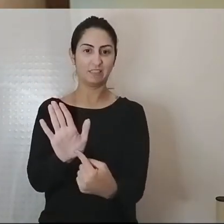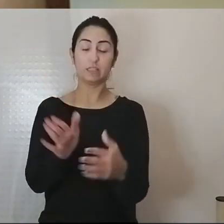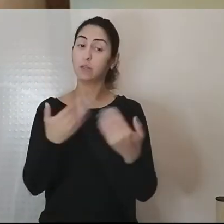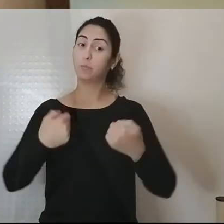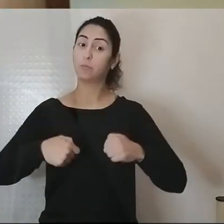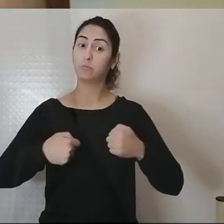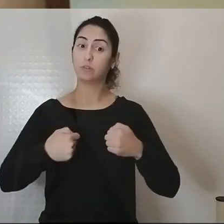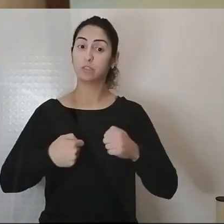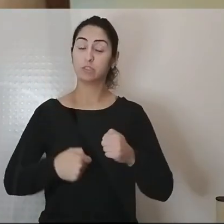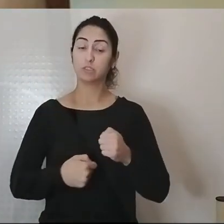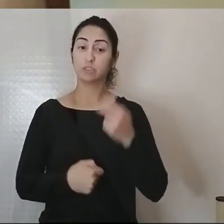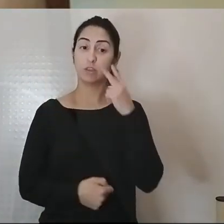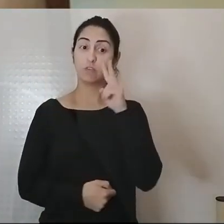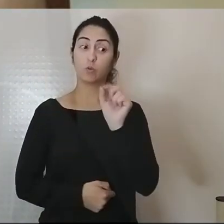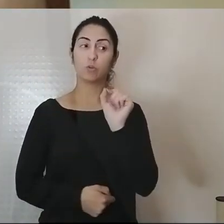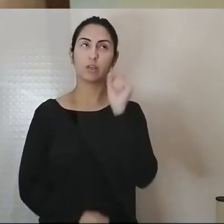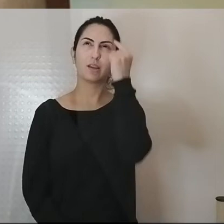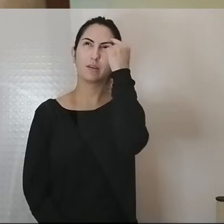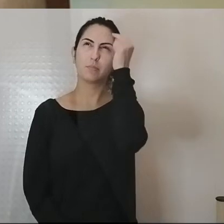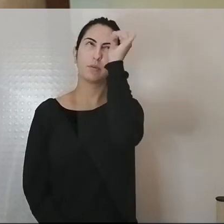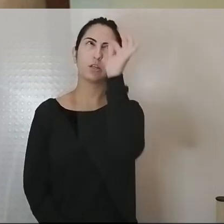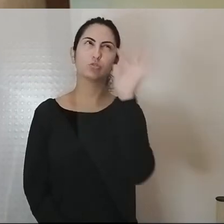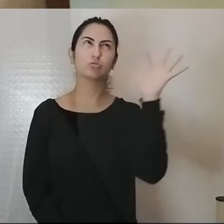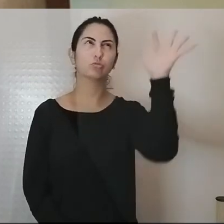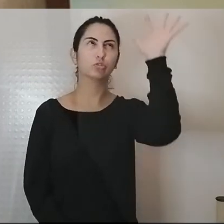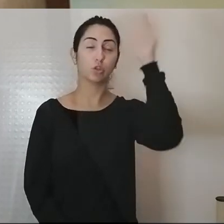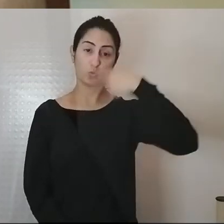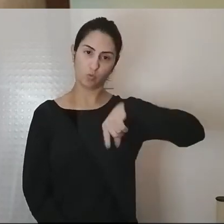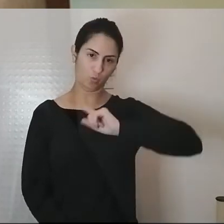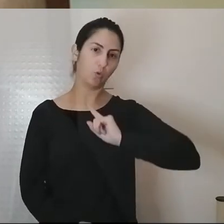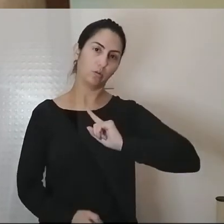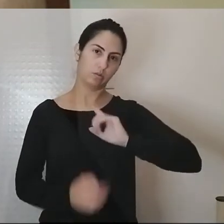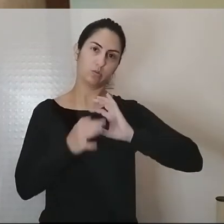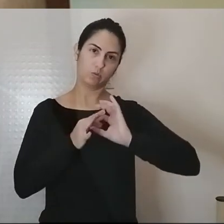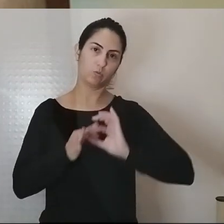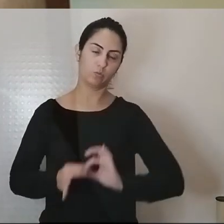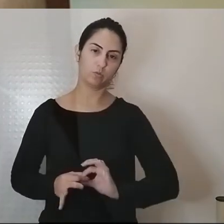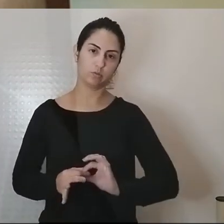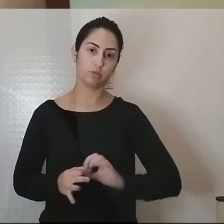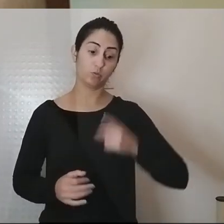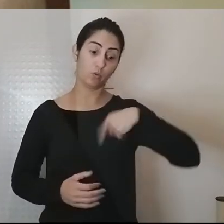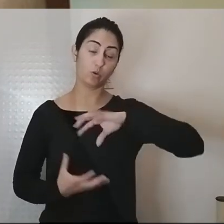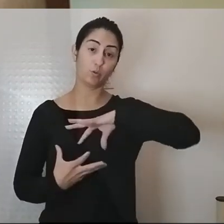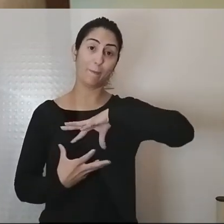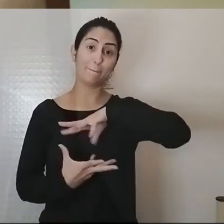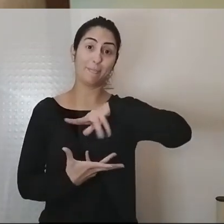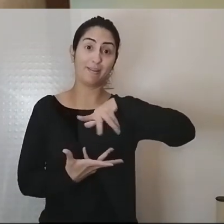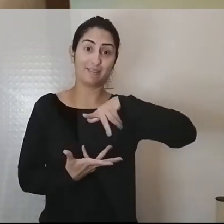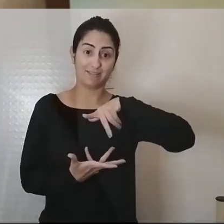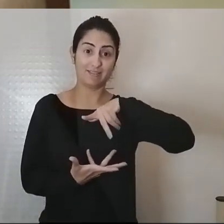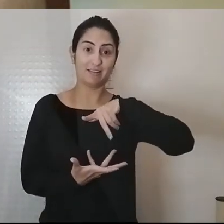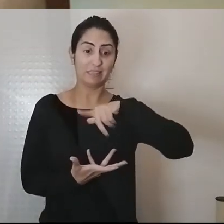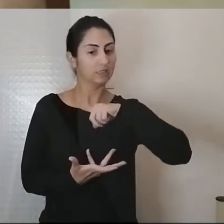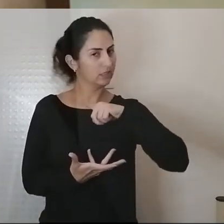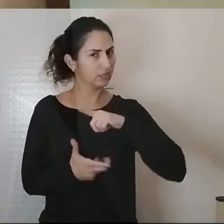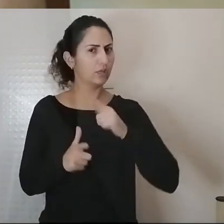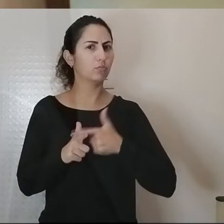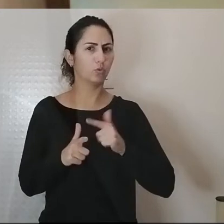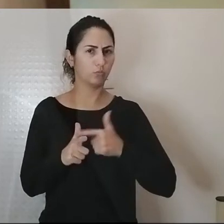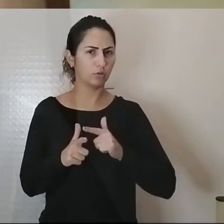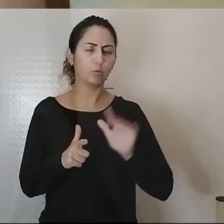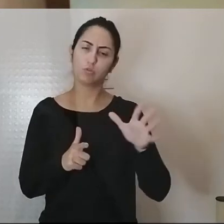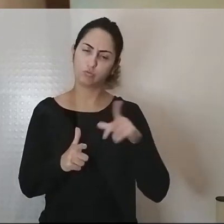mesmo imaginando no nosso contexto no nosso planeta nos problemas que nós